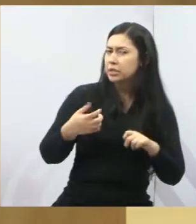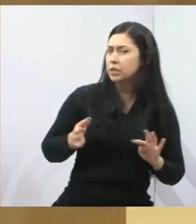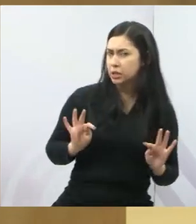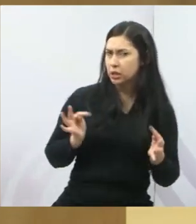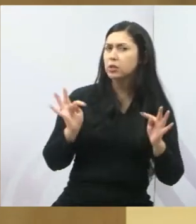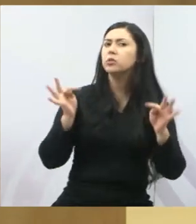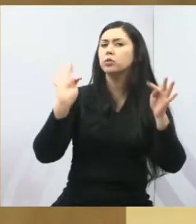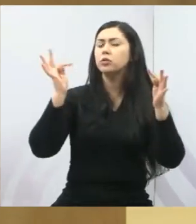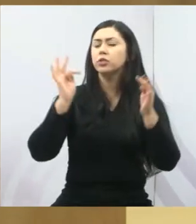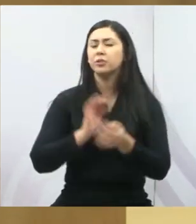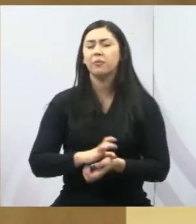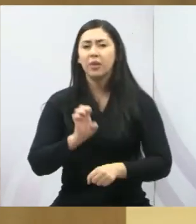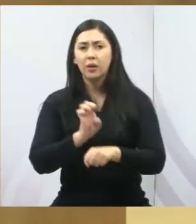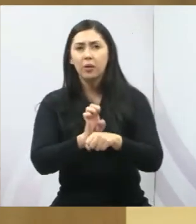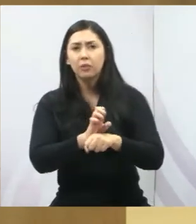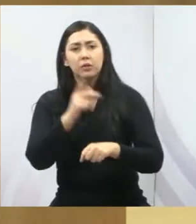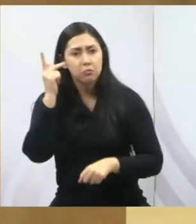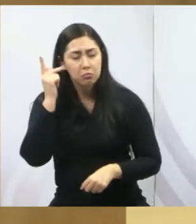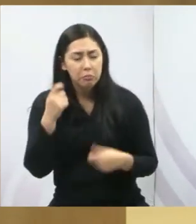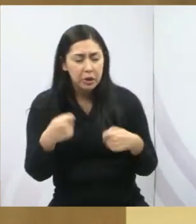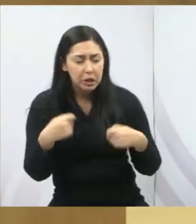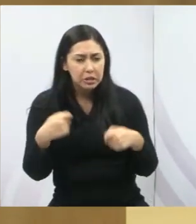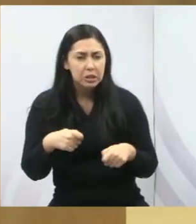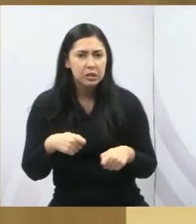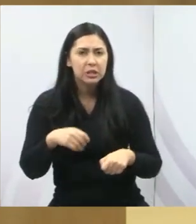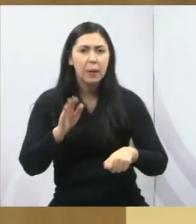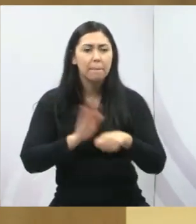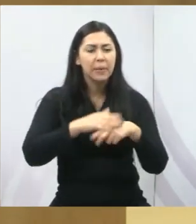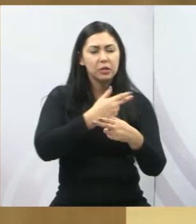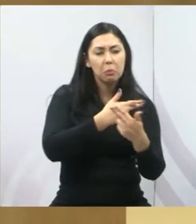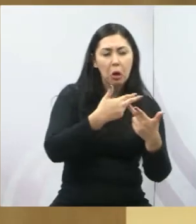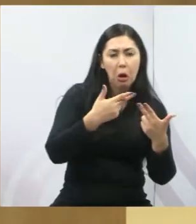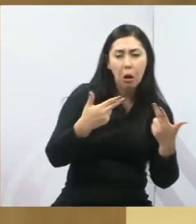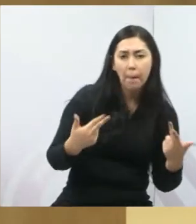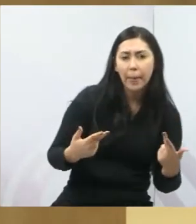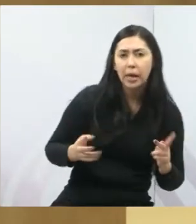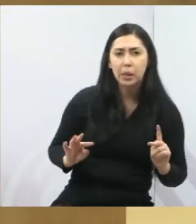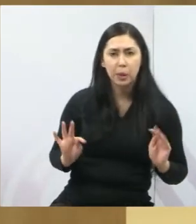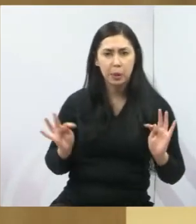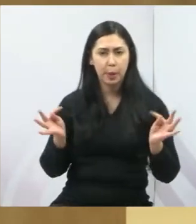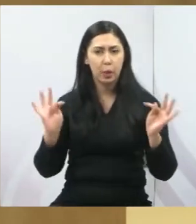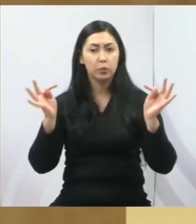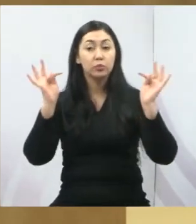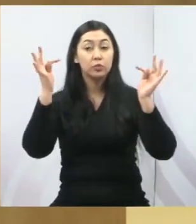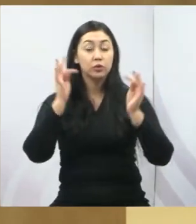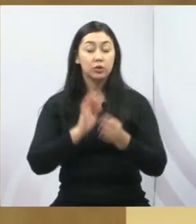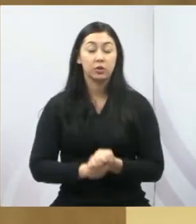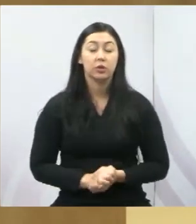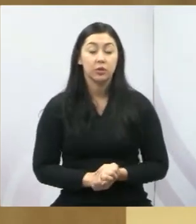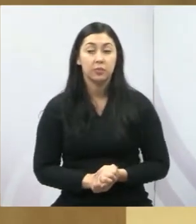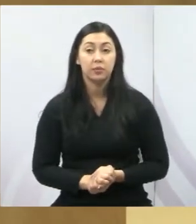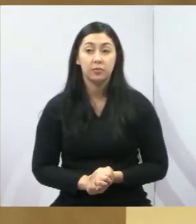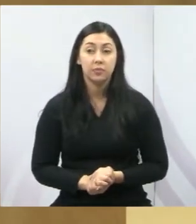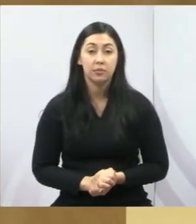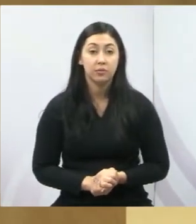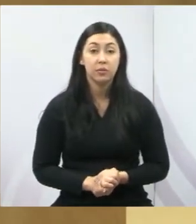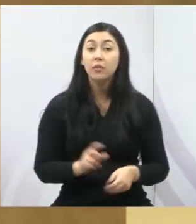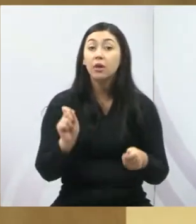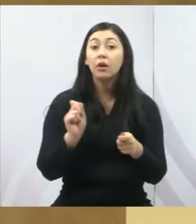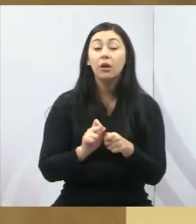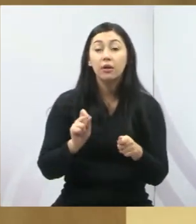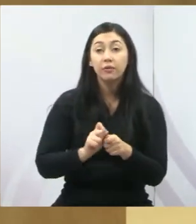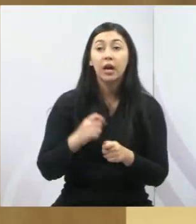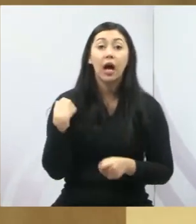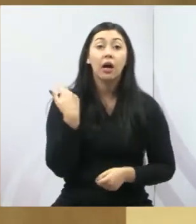Estado precisa ter mais elementos modernos, capazes, tecnologia. É isso que faz com que